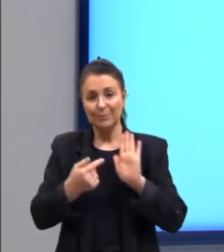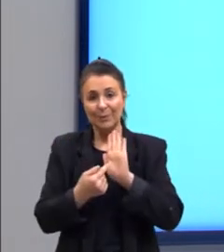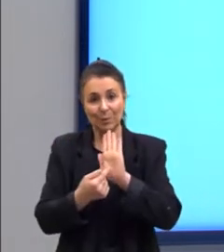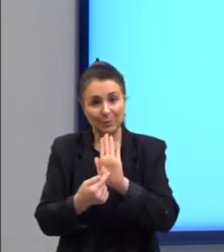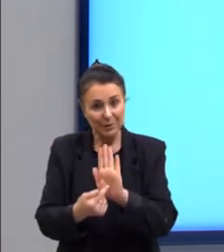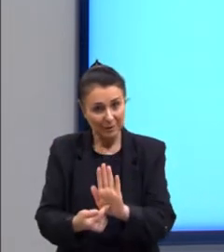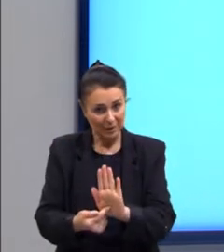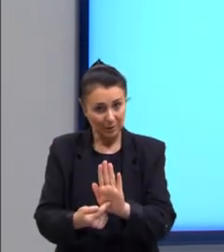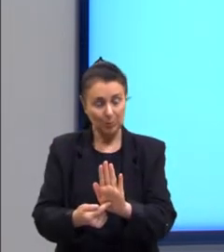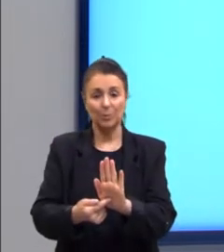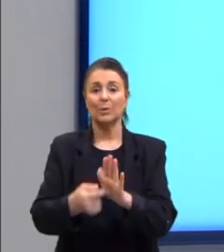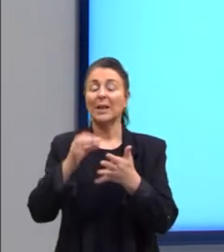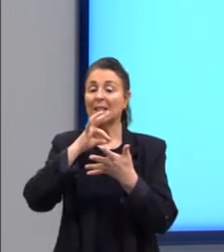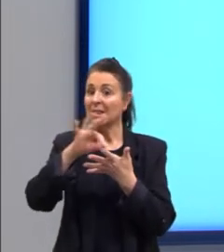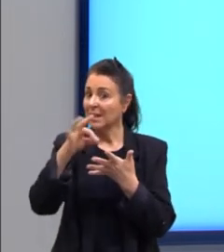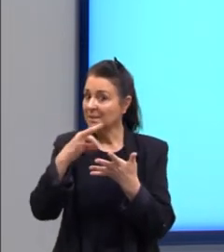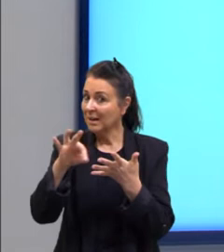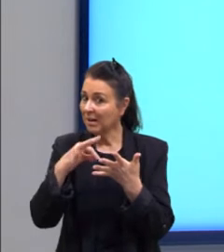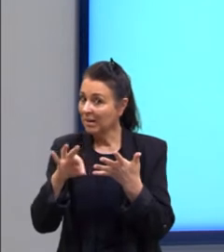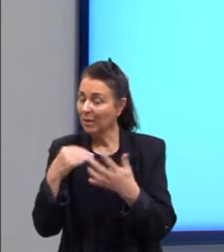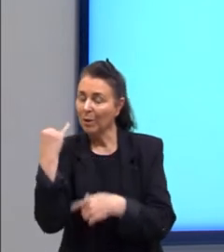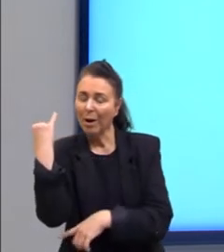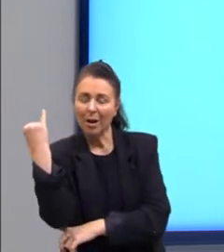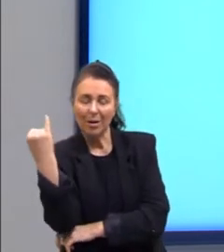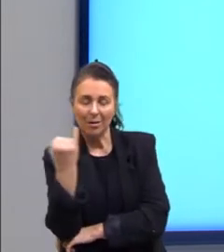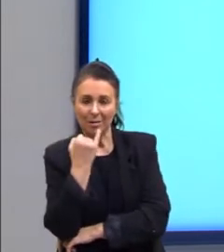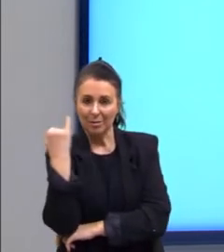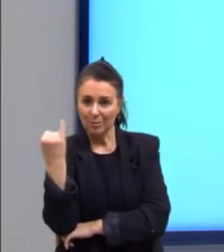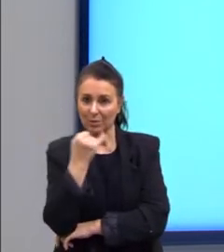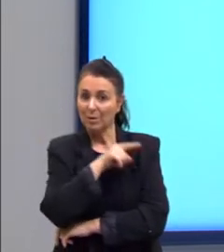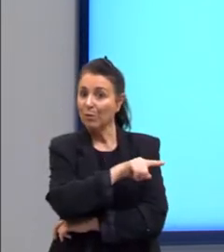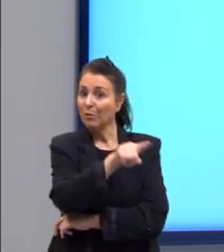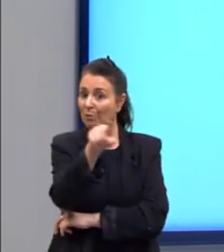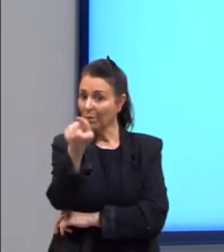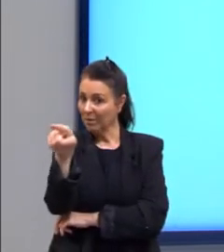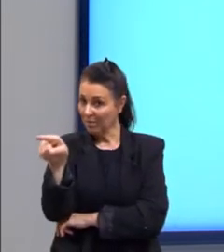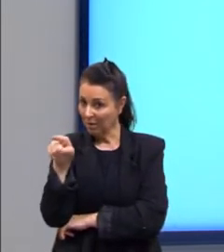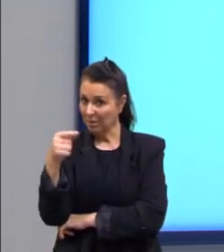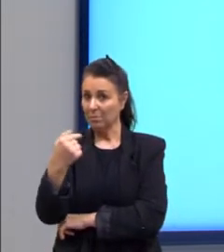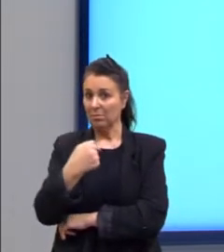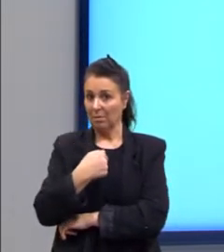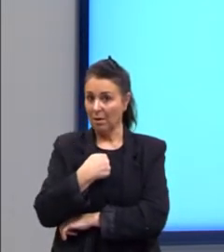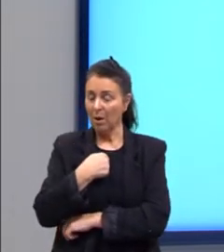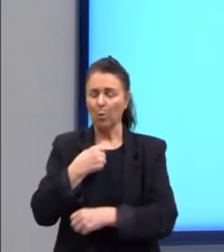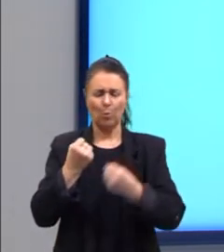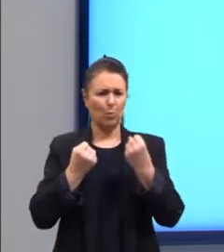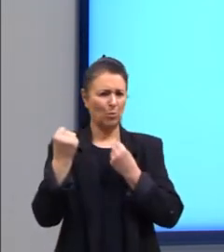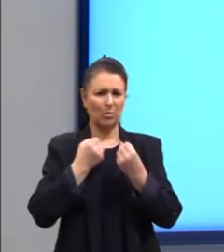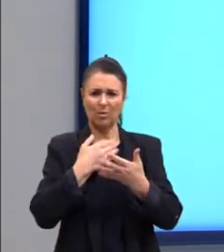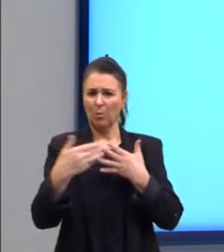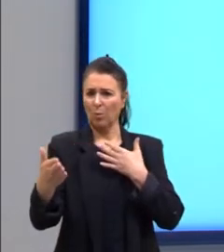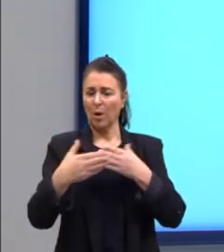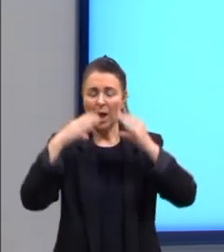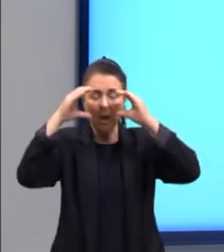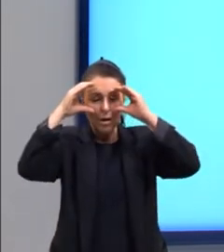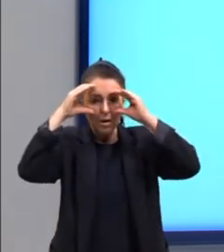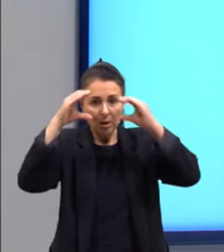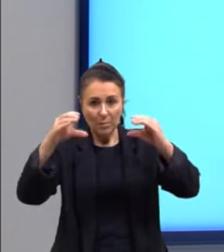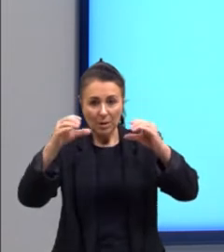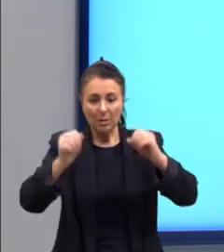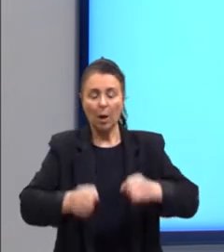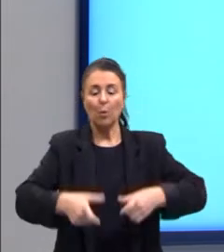trazendo, destacando a importância de você, eu, motorista, respeitar ali o